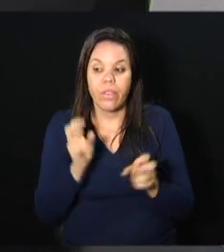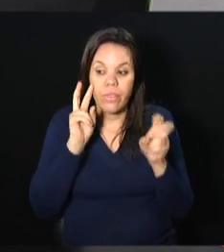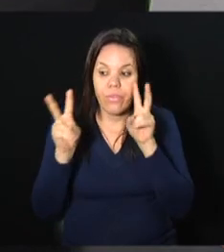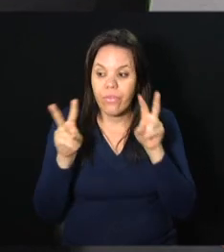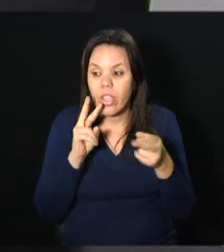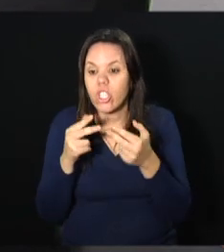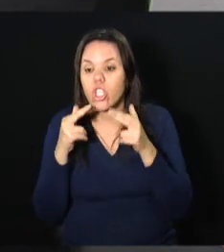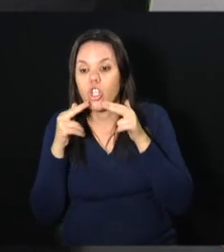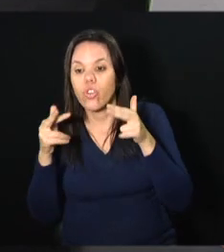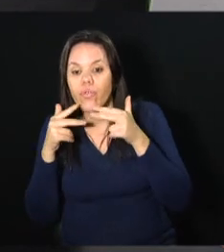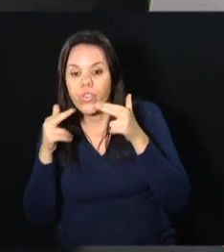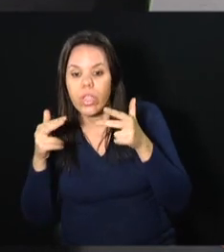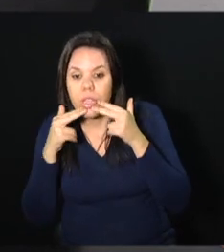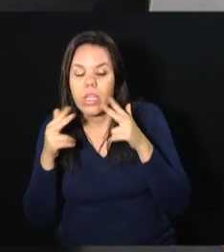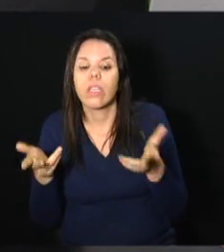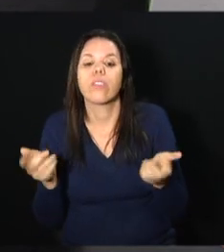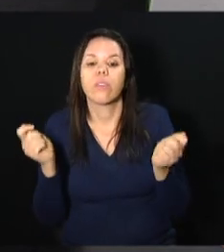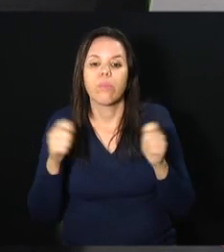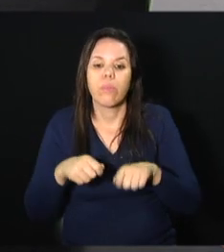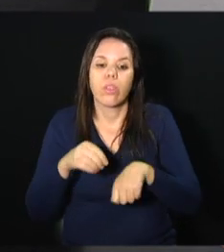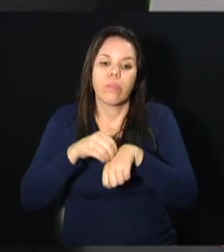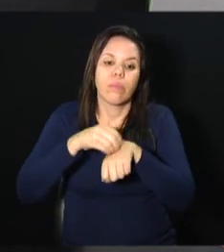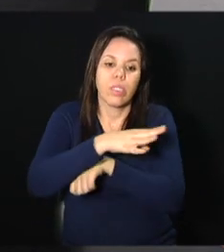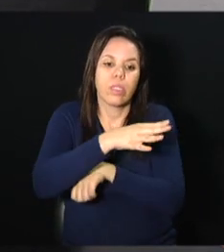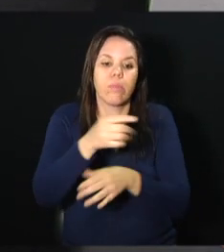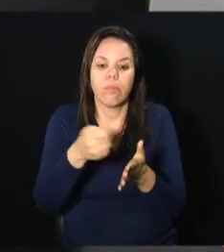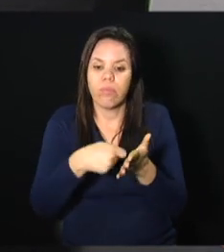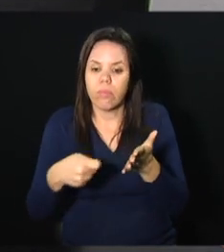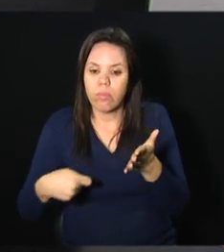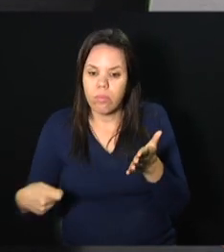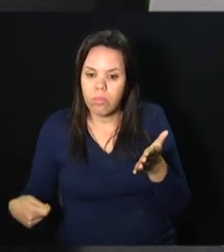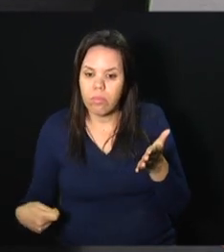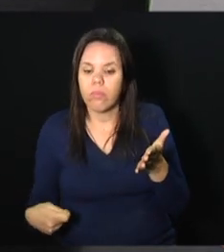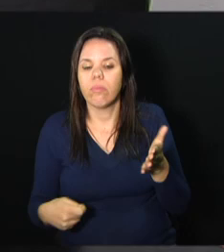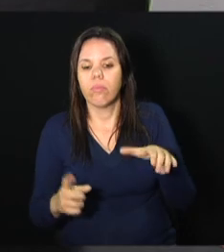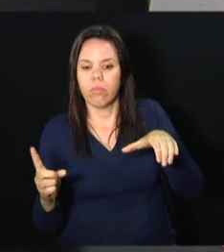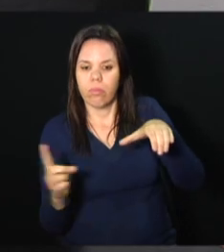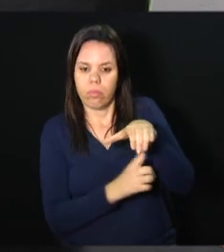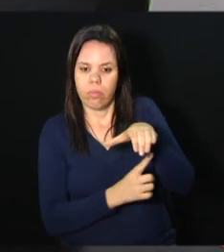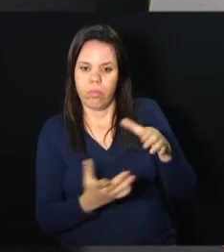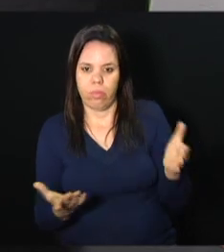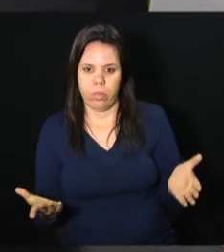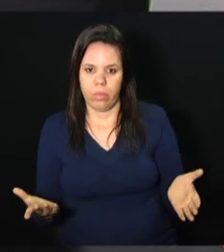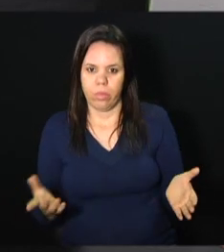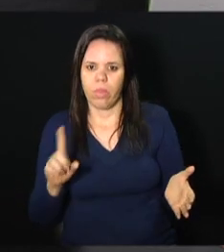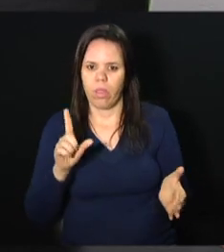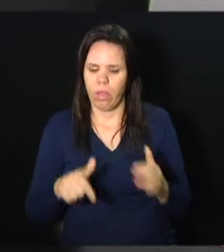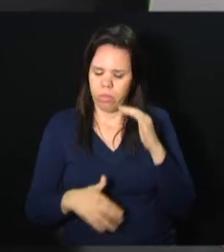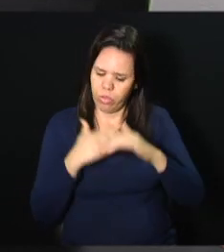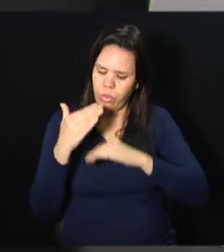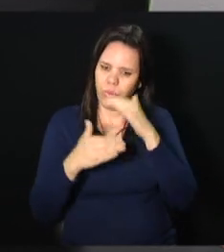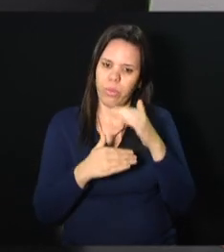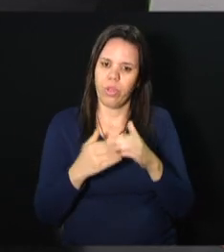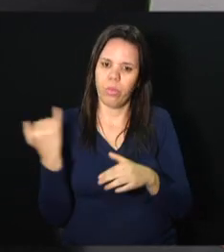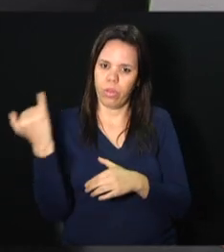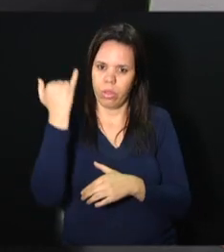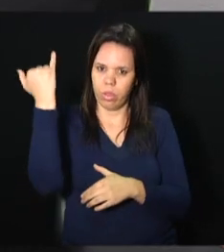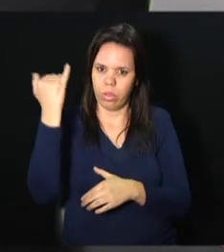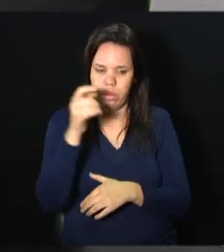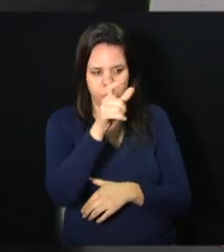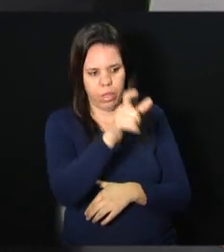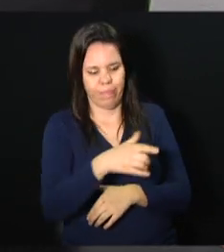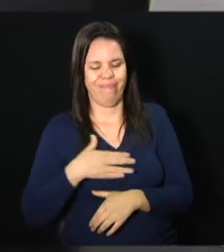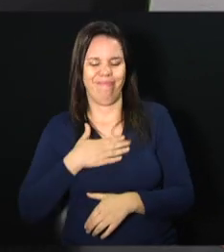o há de novo no mercado e possam prescrever para os seus pacientes. O desenvolvimento deles é muito importante para o bem-estar